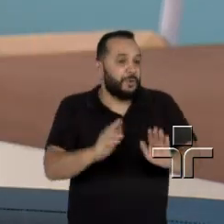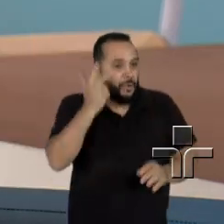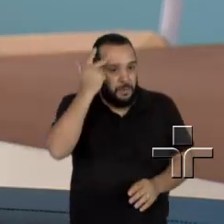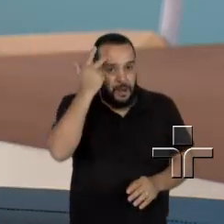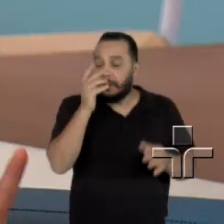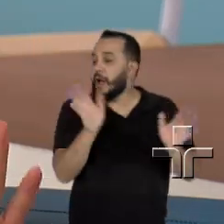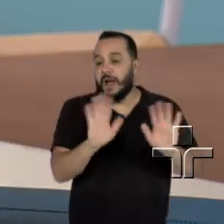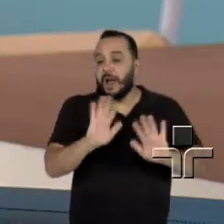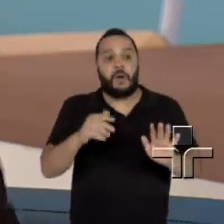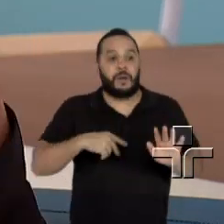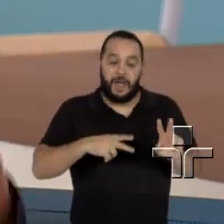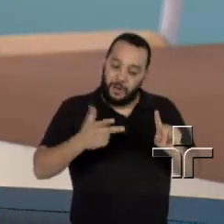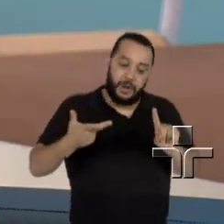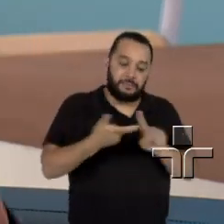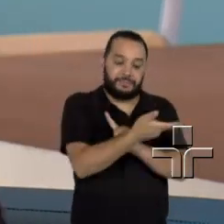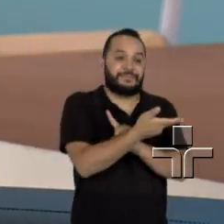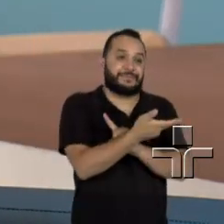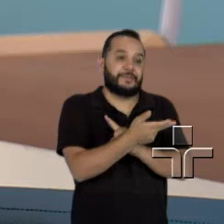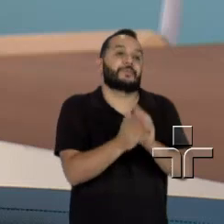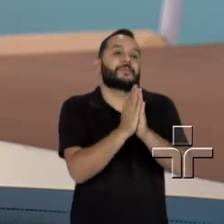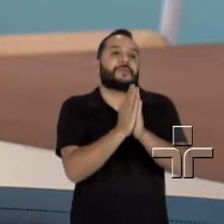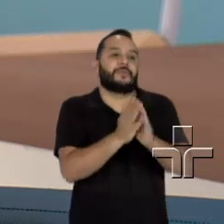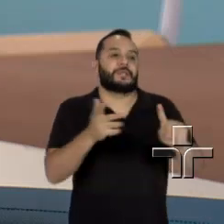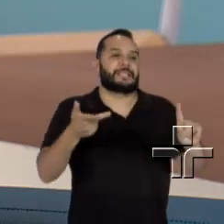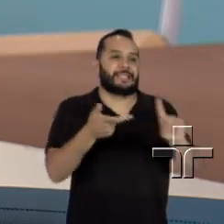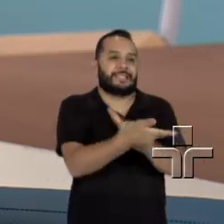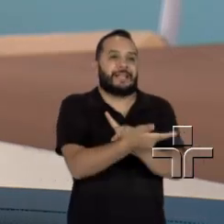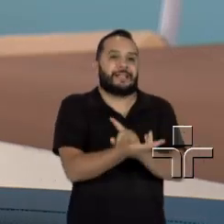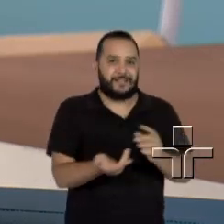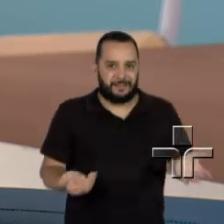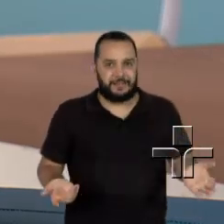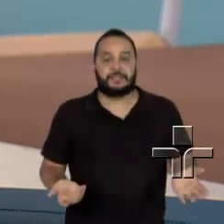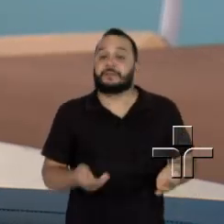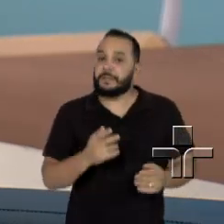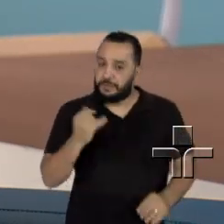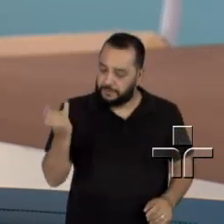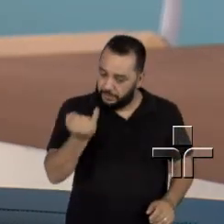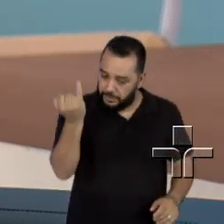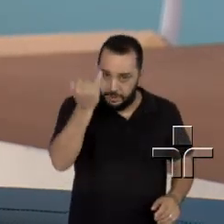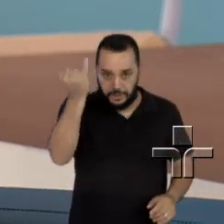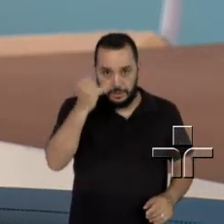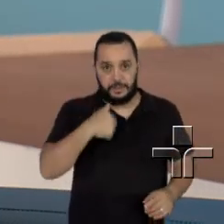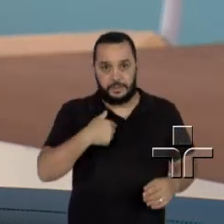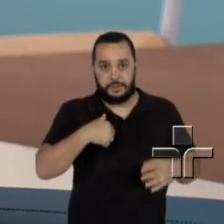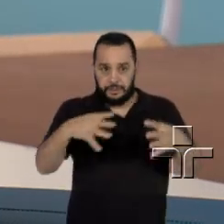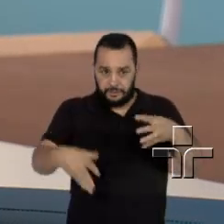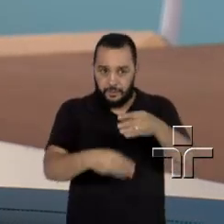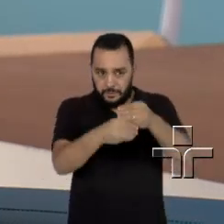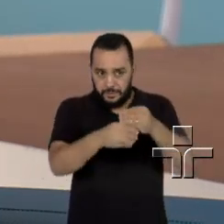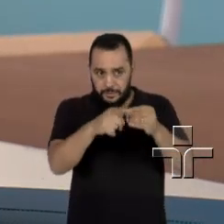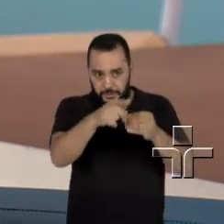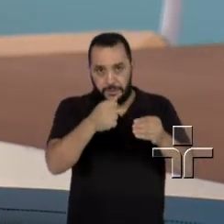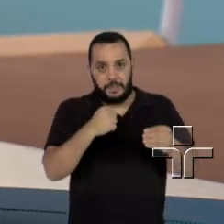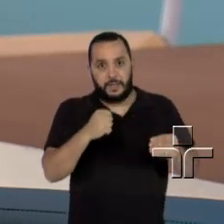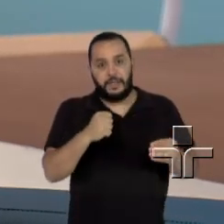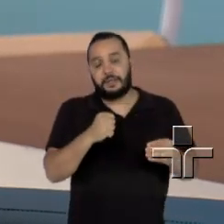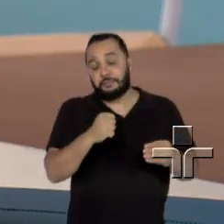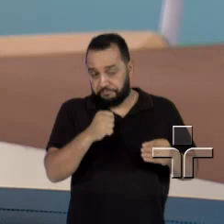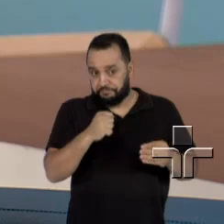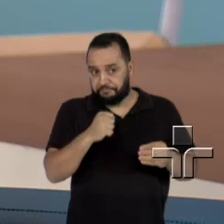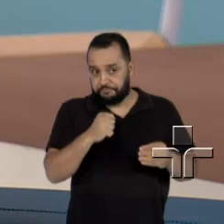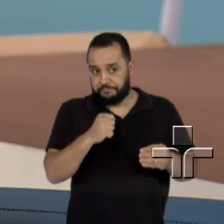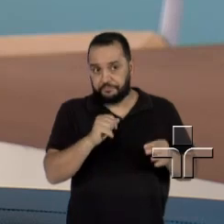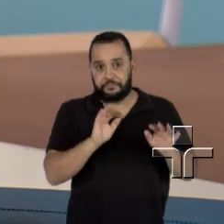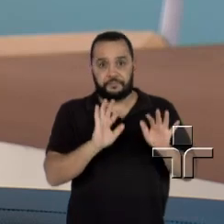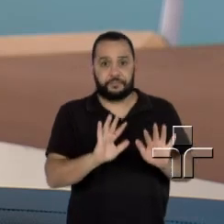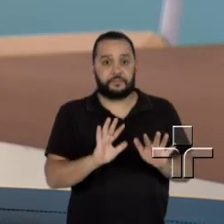eu tenho 52, vamos para a cesárea. Mas eu acho que é importante estabelecer, para completar o da doutora, que assim,